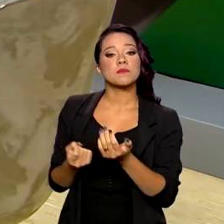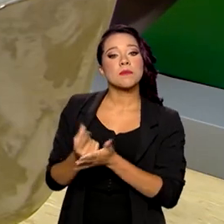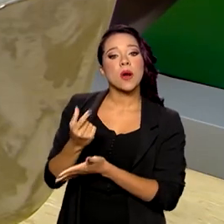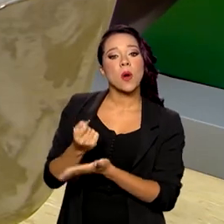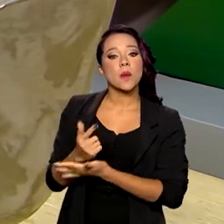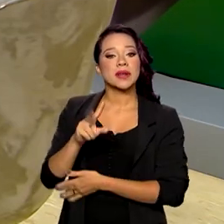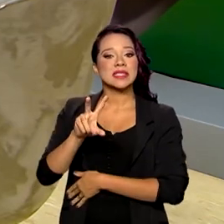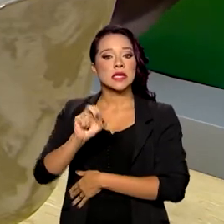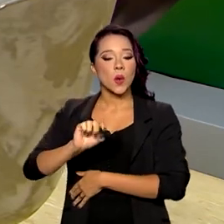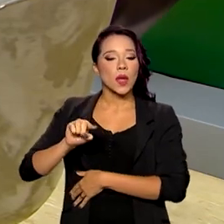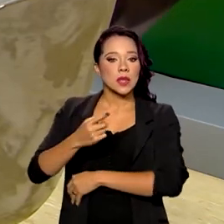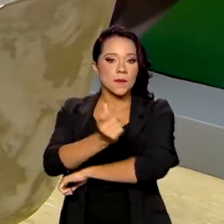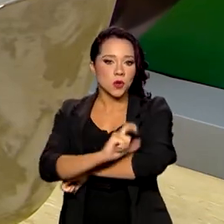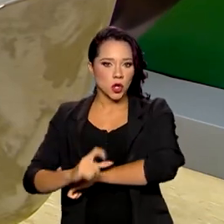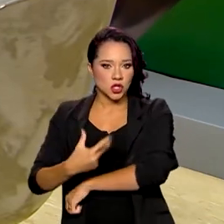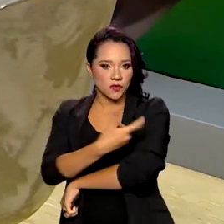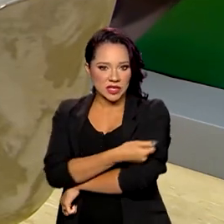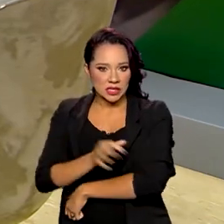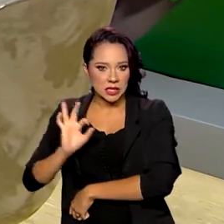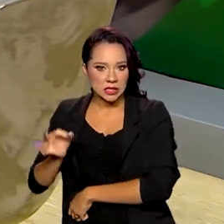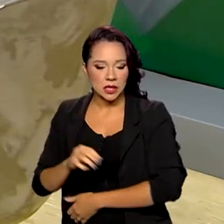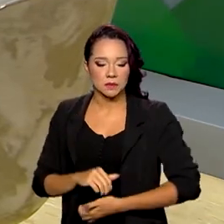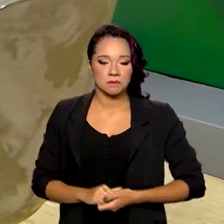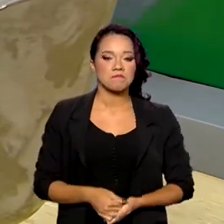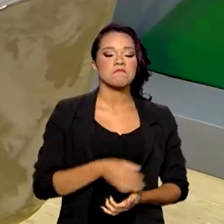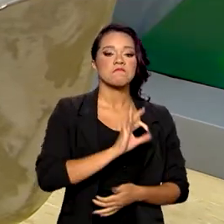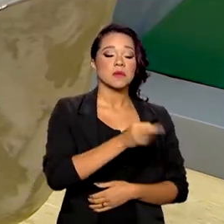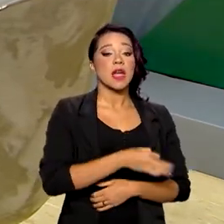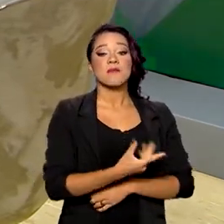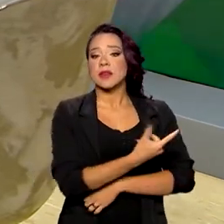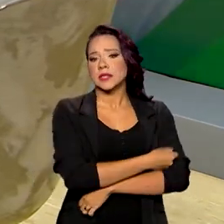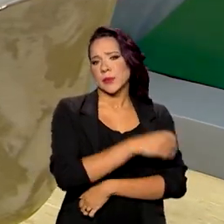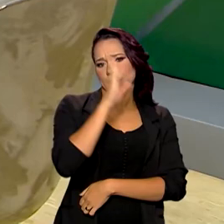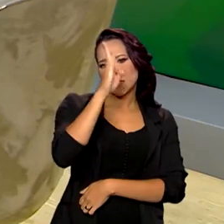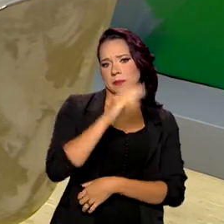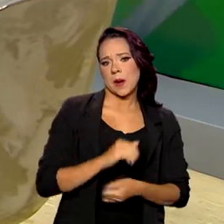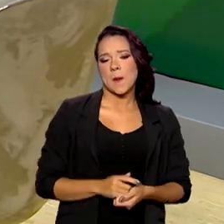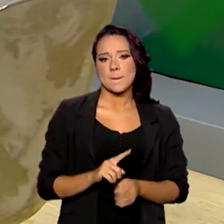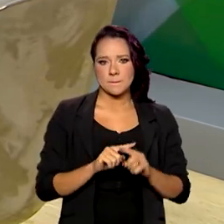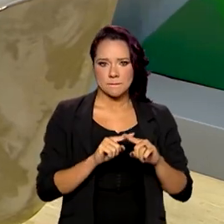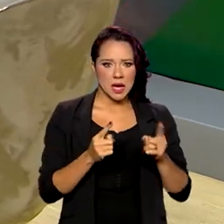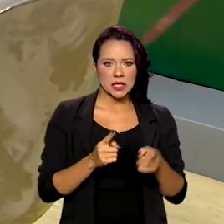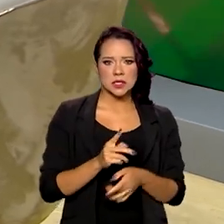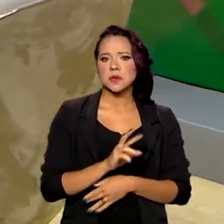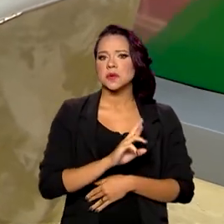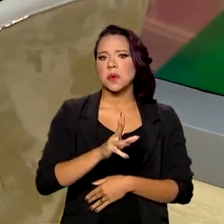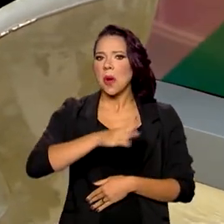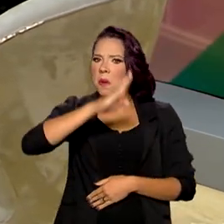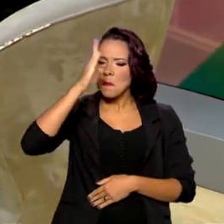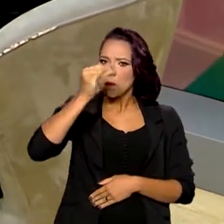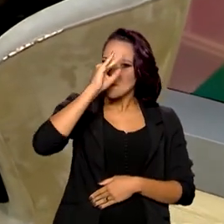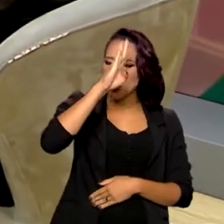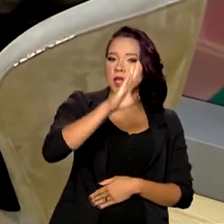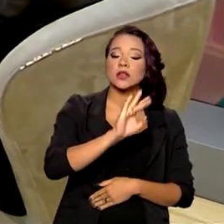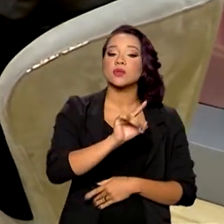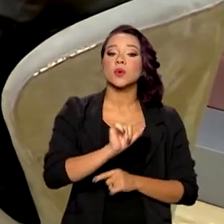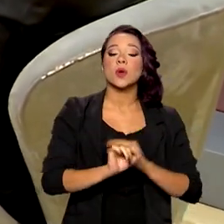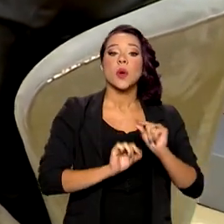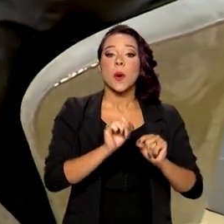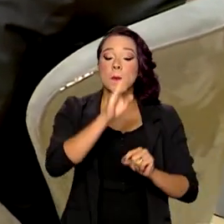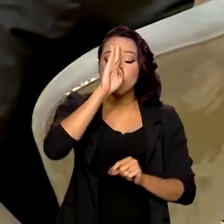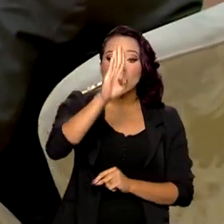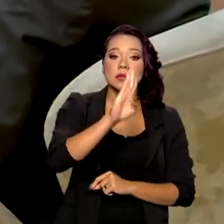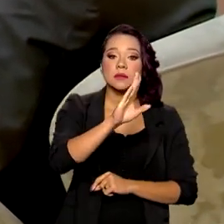de 50 mil doses de vacina, é isso, ministro? É, a vacina é um dos pontos, mas não é o principal. O principal é reforçar